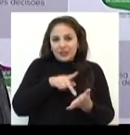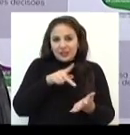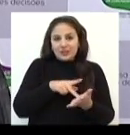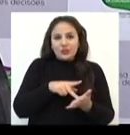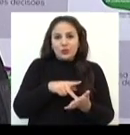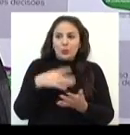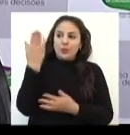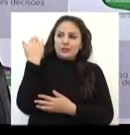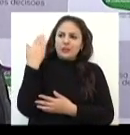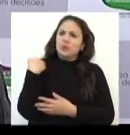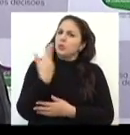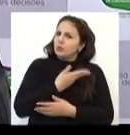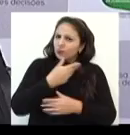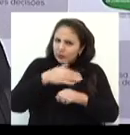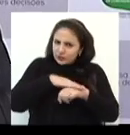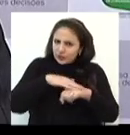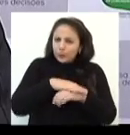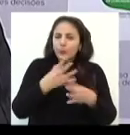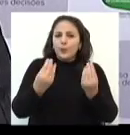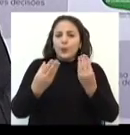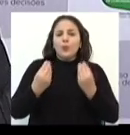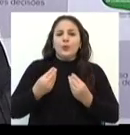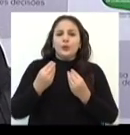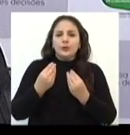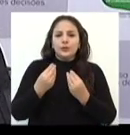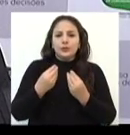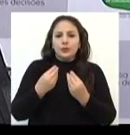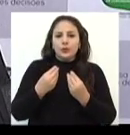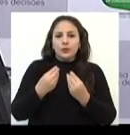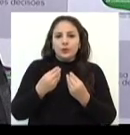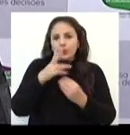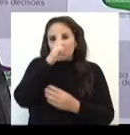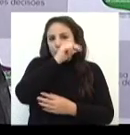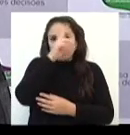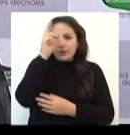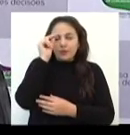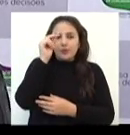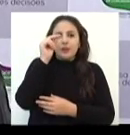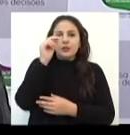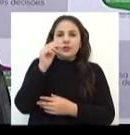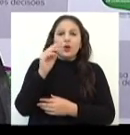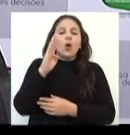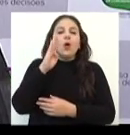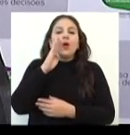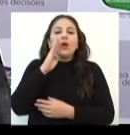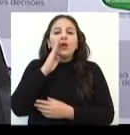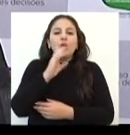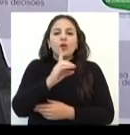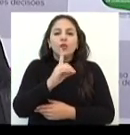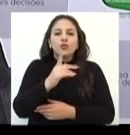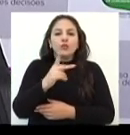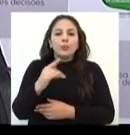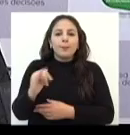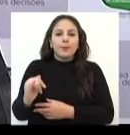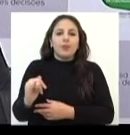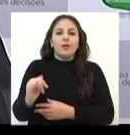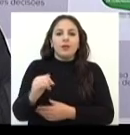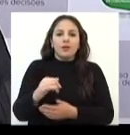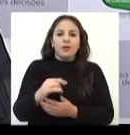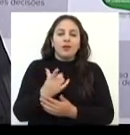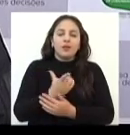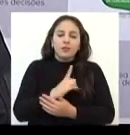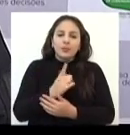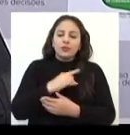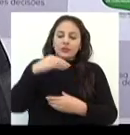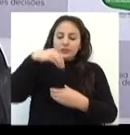no passado nós dialogamos muito com o prefeito Dipe, com o secretário do planejamento da época, o Seconello, para que houvesse, dentro